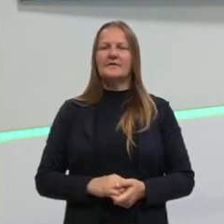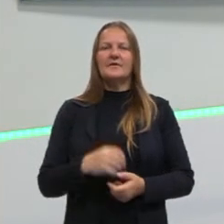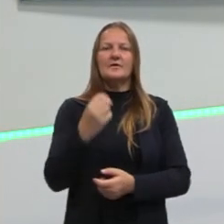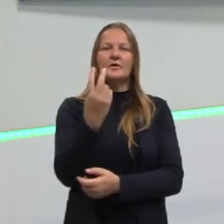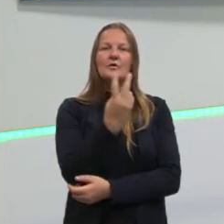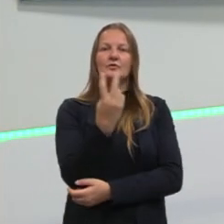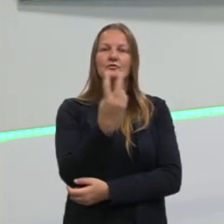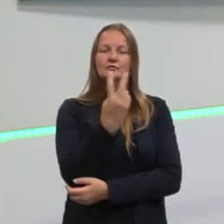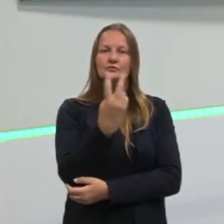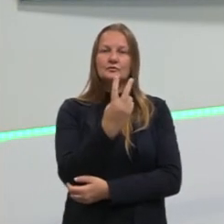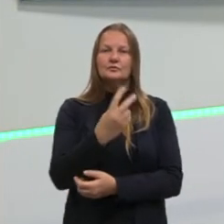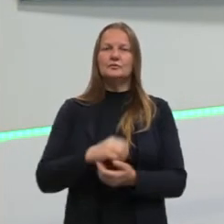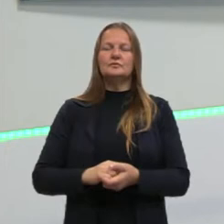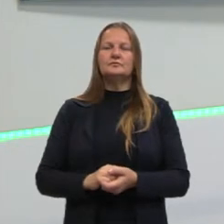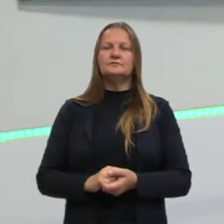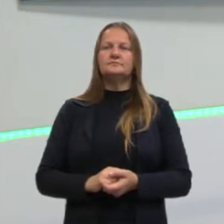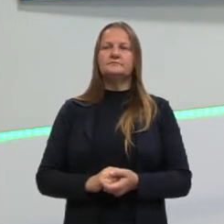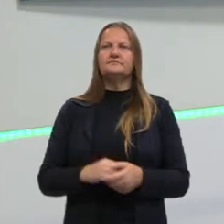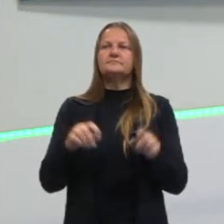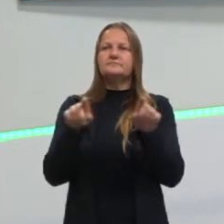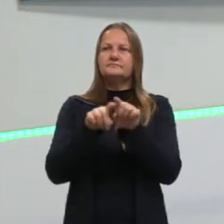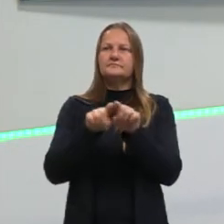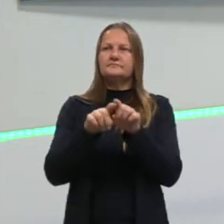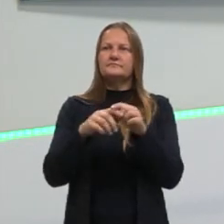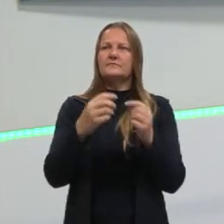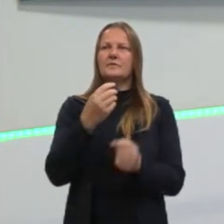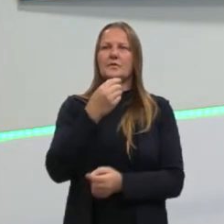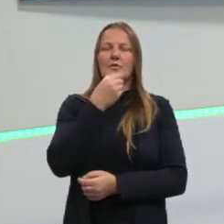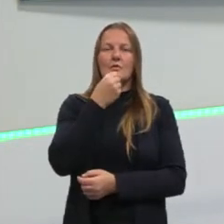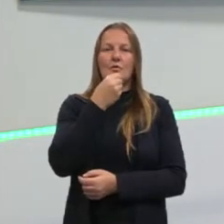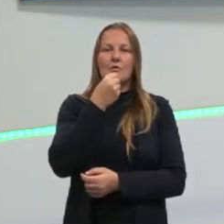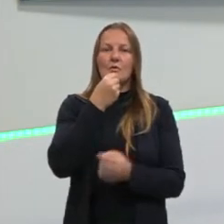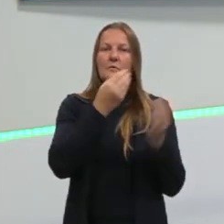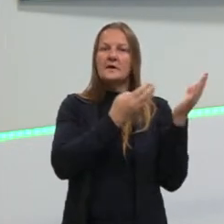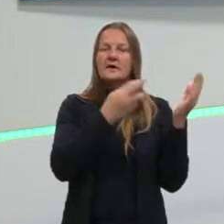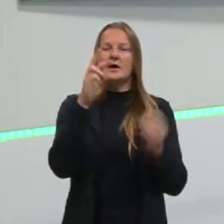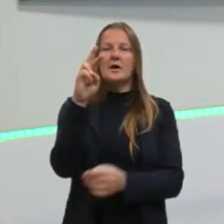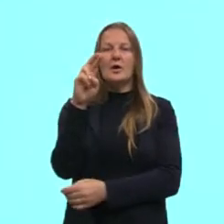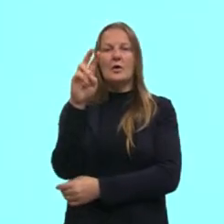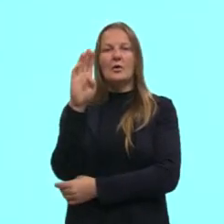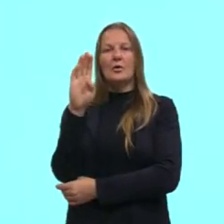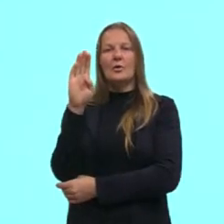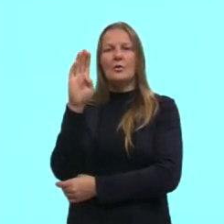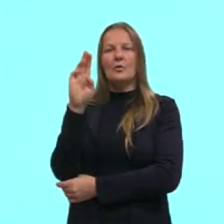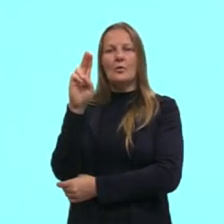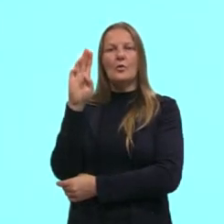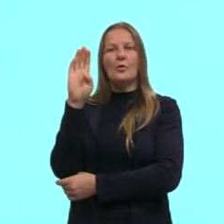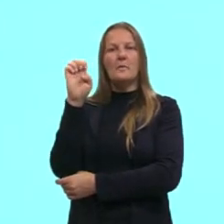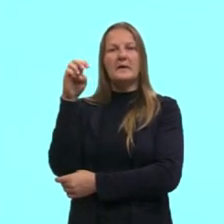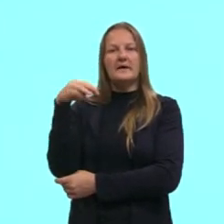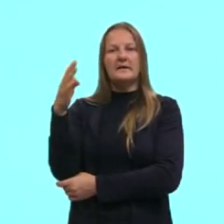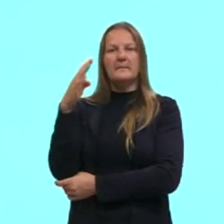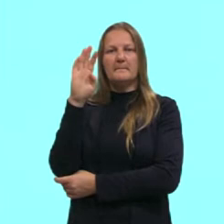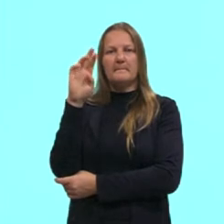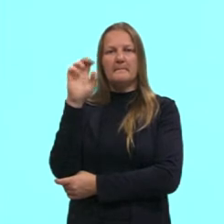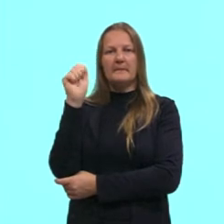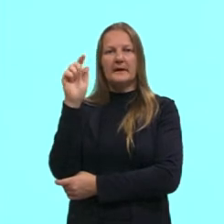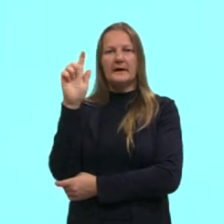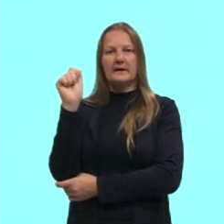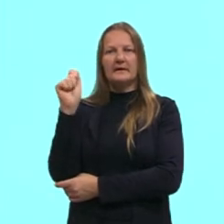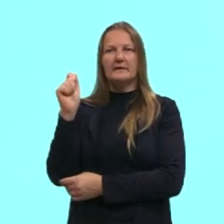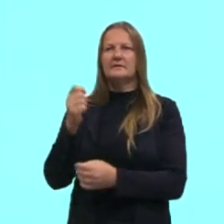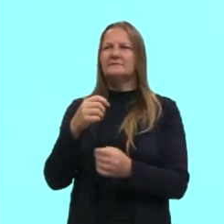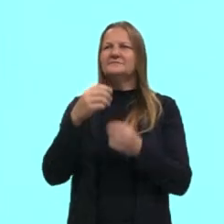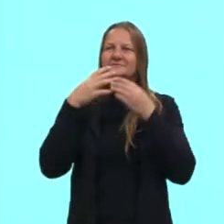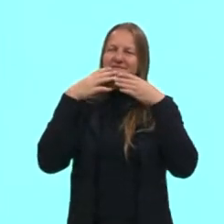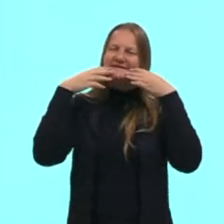Meirelles, a gente vai ter também o Rubem Braga, tá? Que está aqui numa foto muito simpático, né?